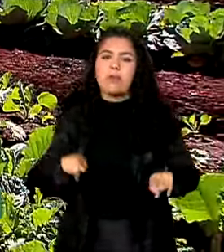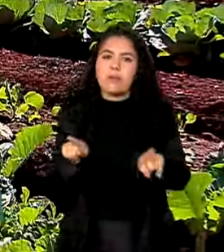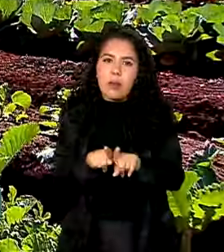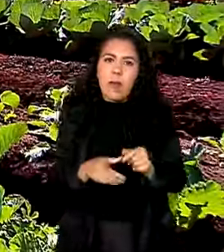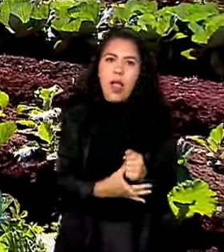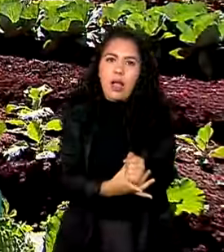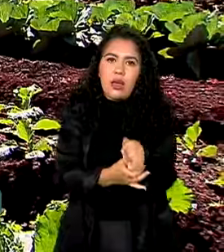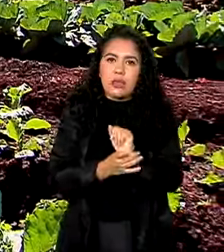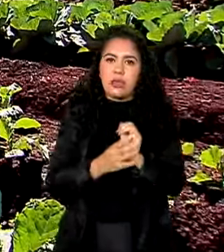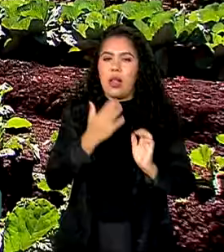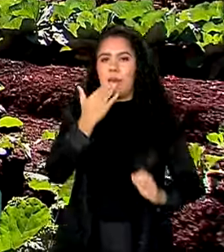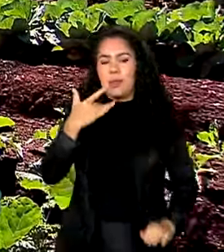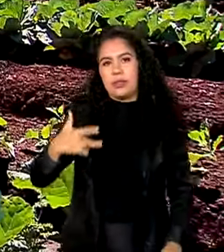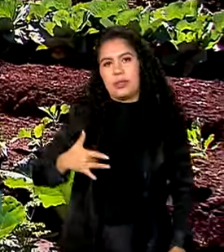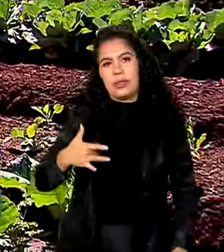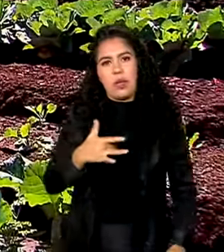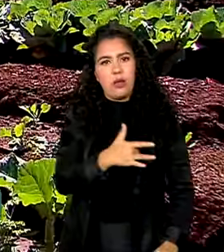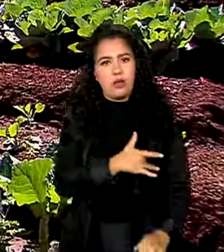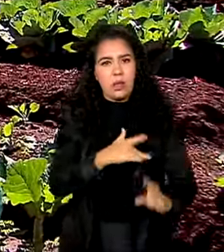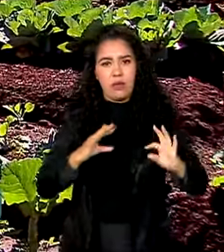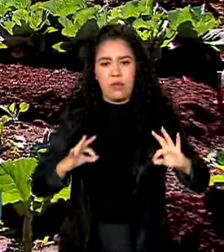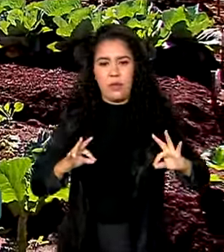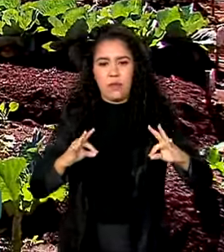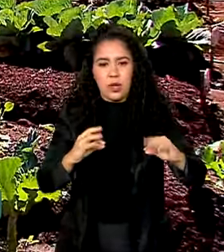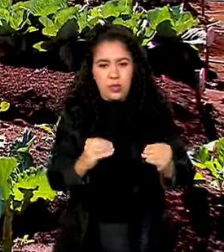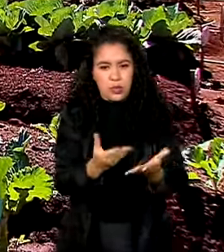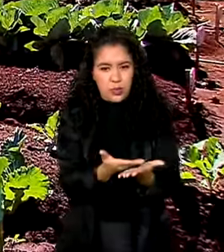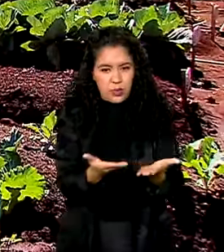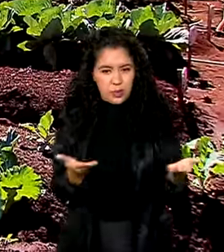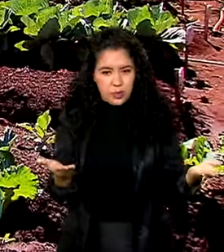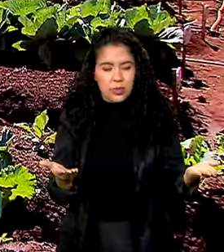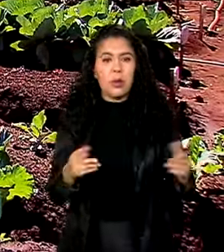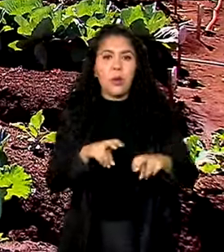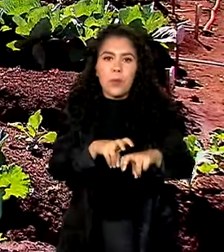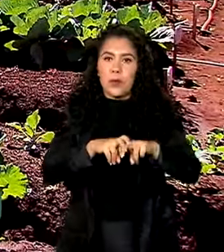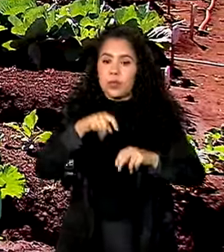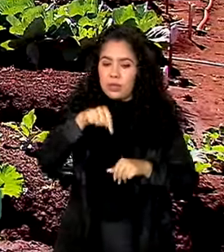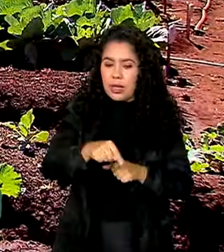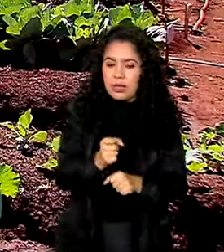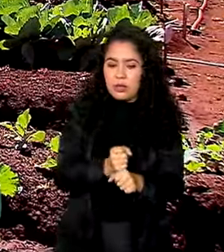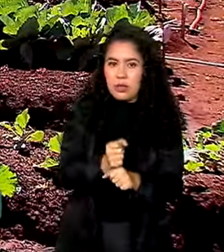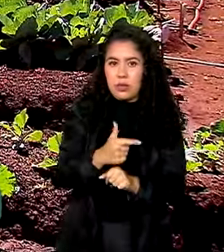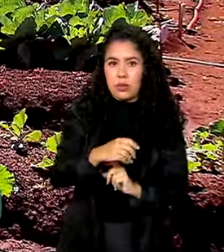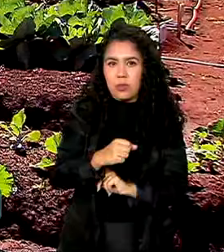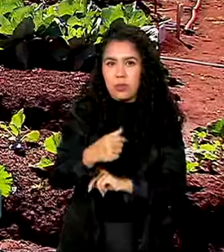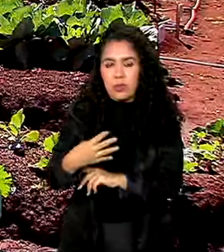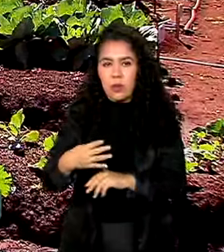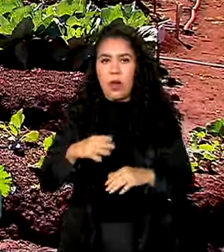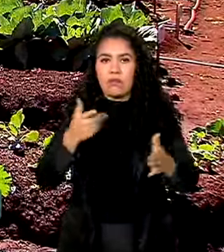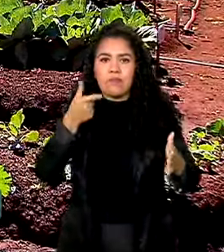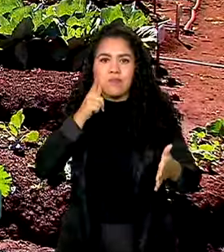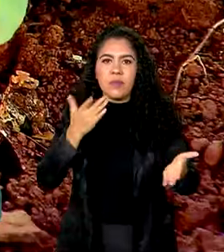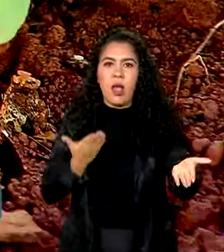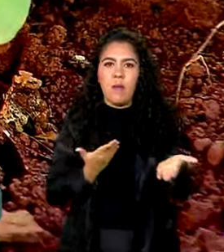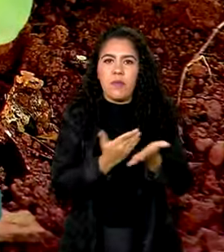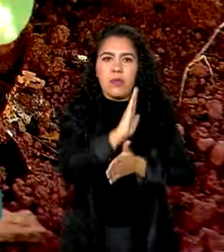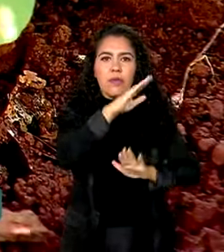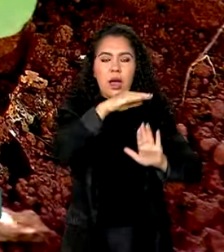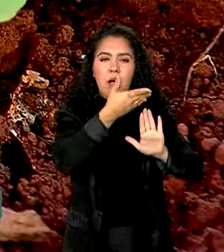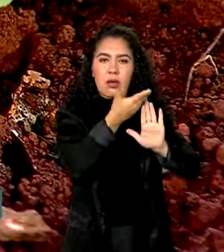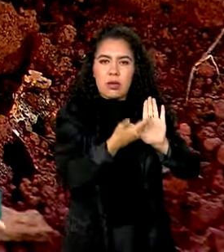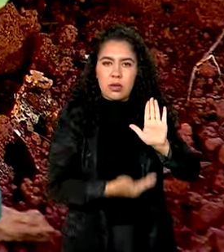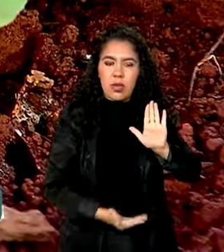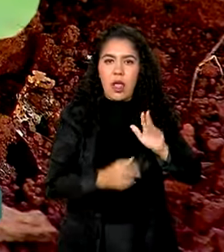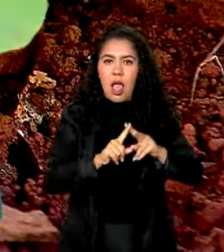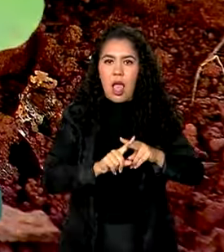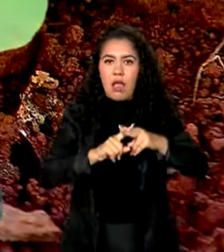alimentos saudáveis na casa de todos. Por isso, neste ano, com a aprovação da nova reforma tributária, alimentos